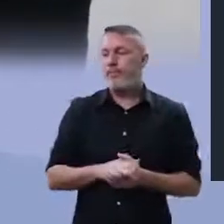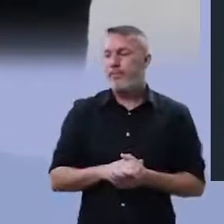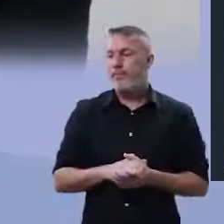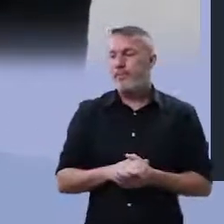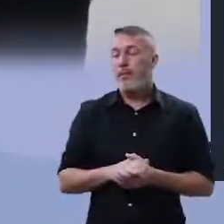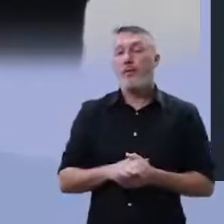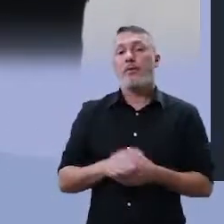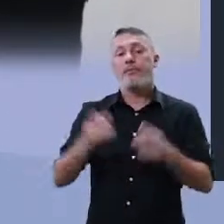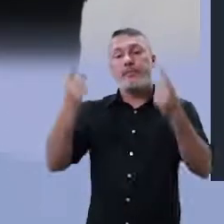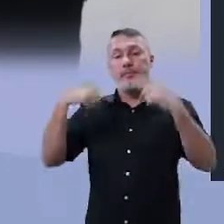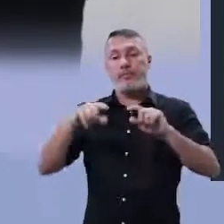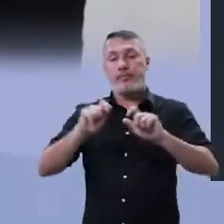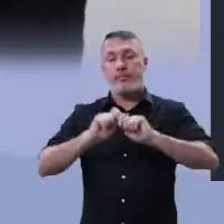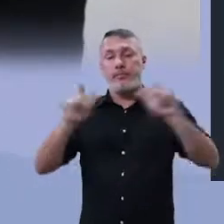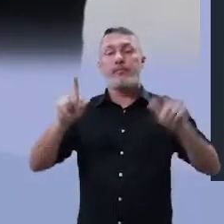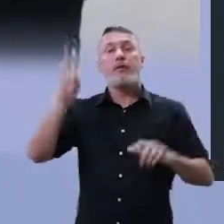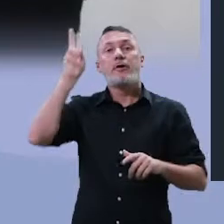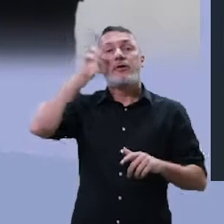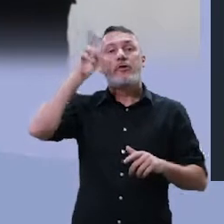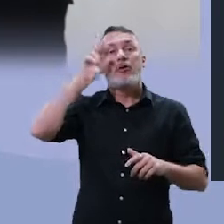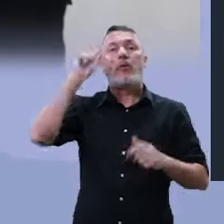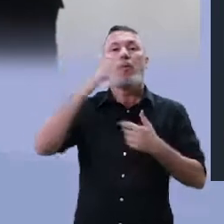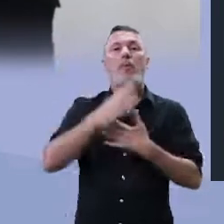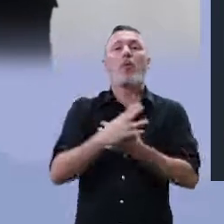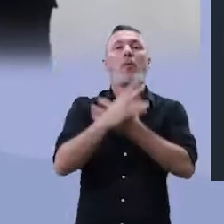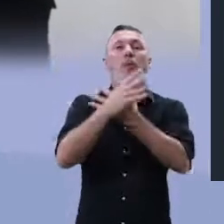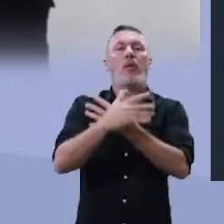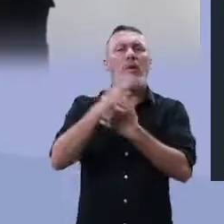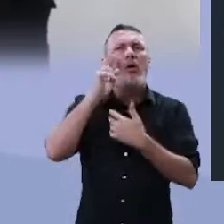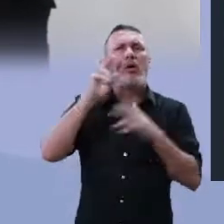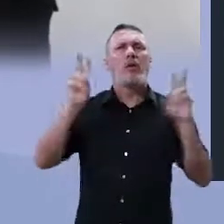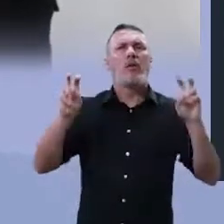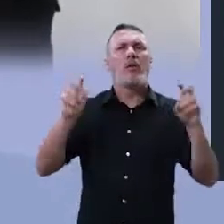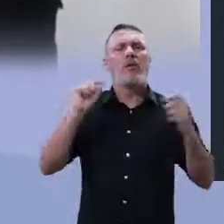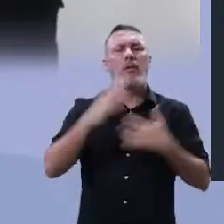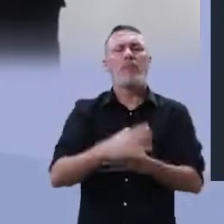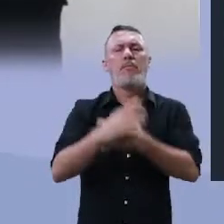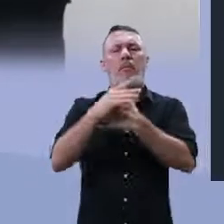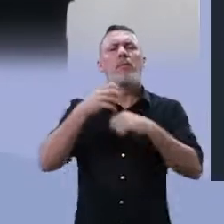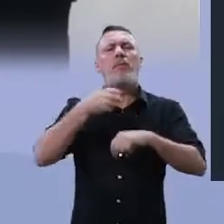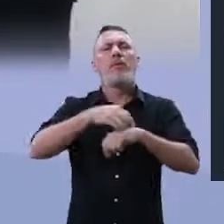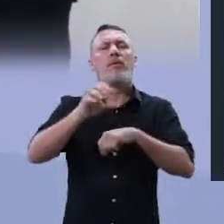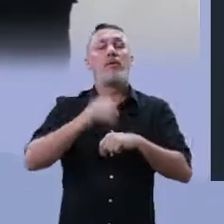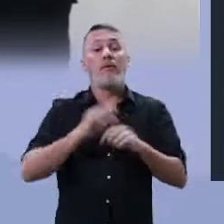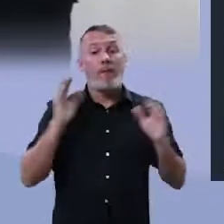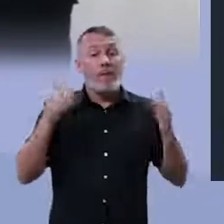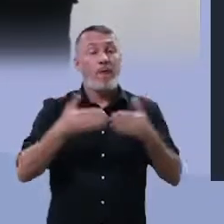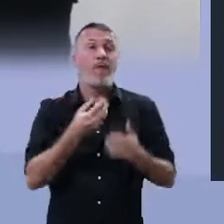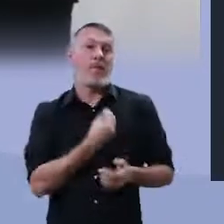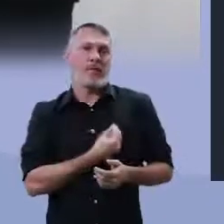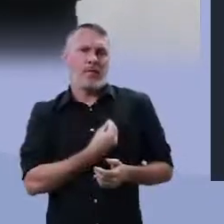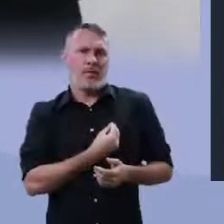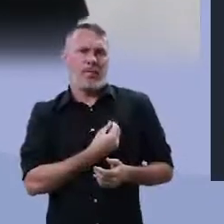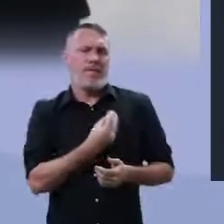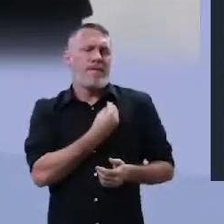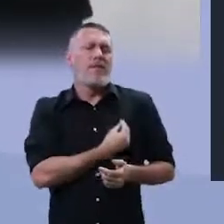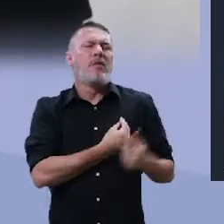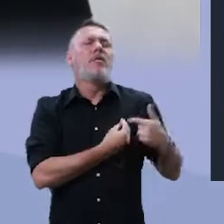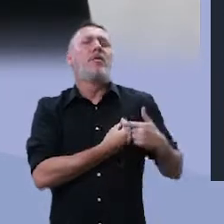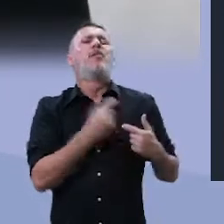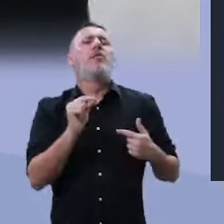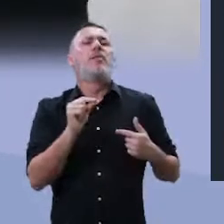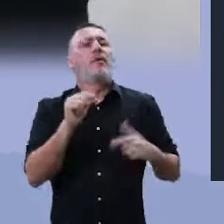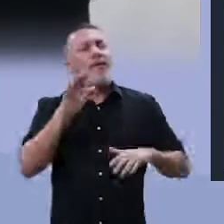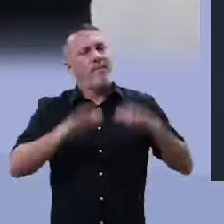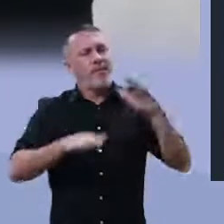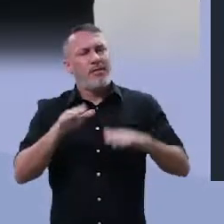Observe agora a linda borboleta que vai nos falar acerca da vida e nos dizer que a vida muitas